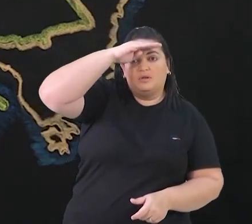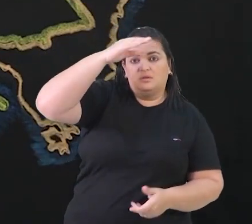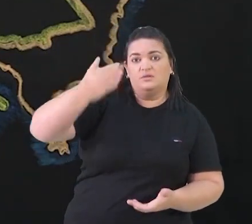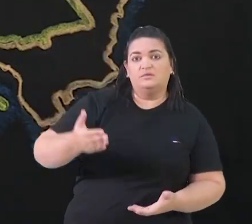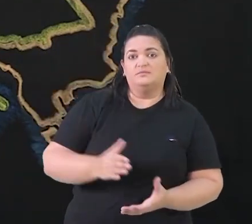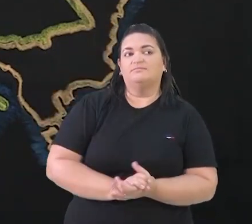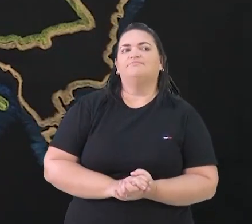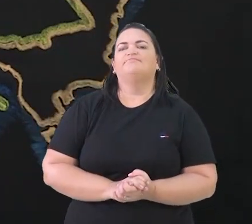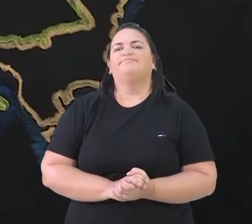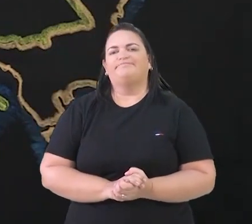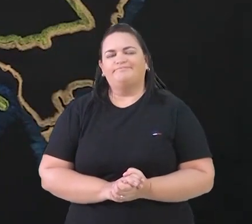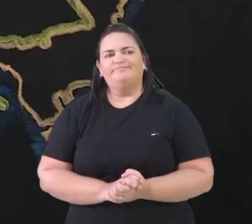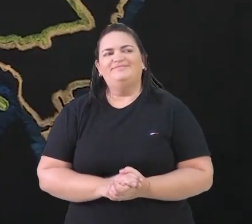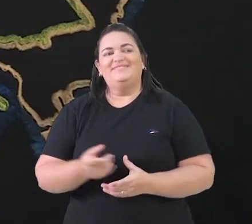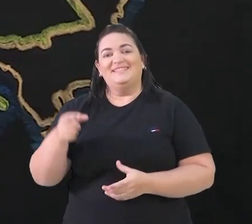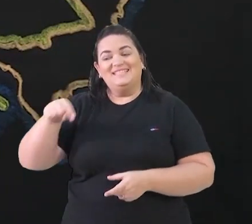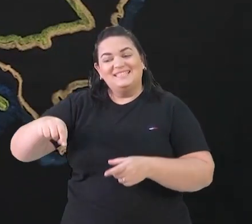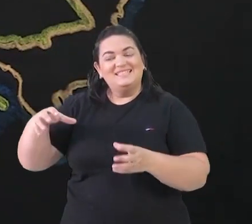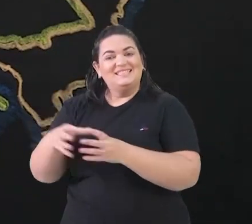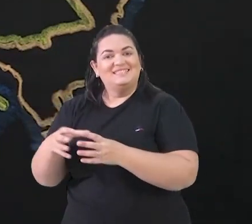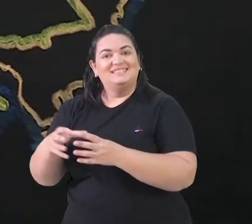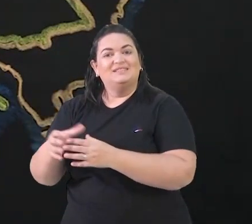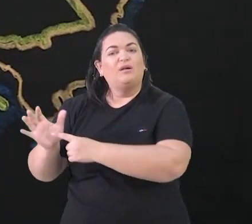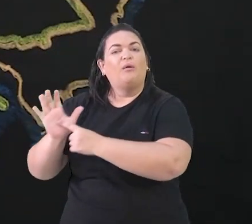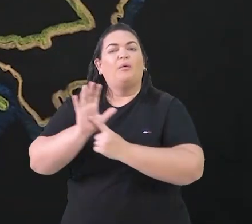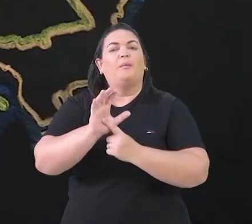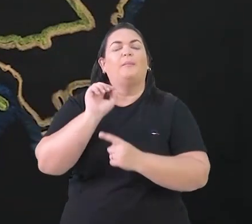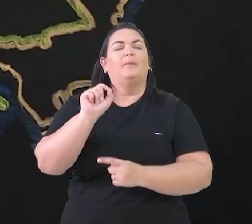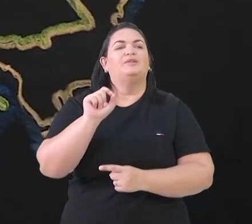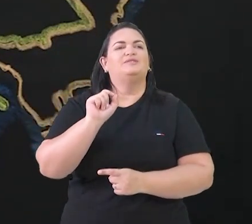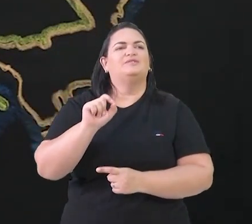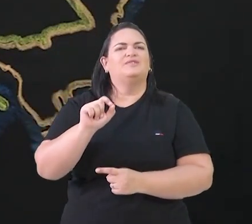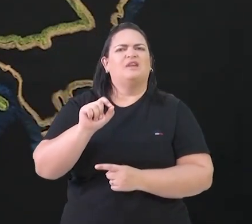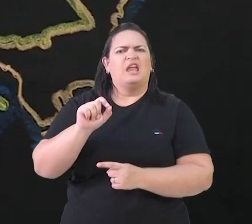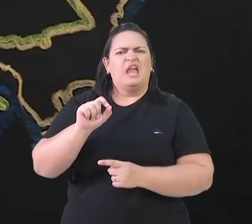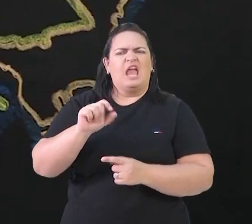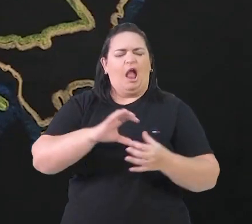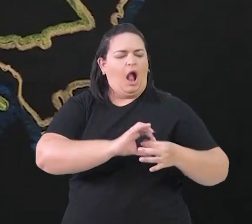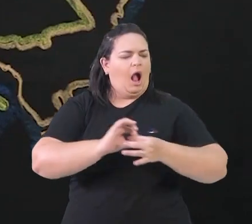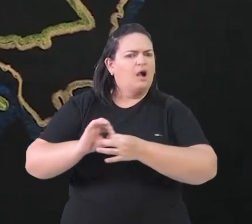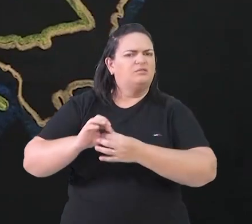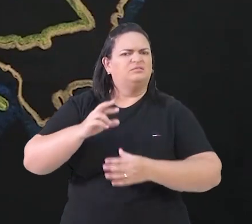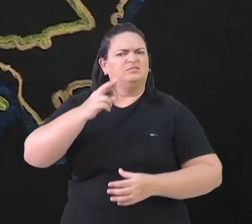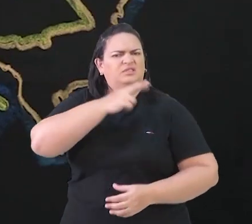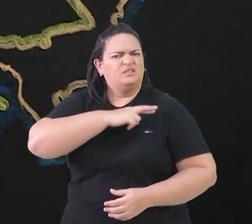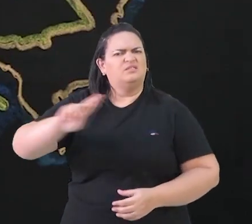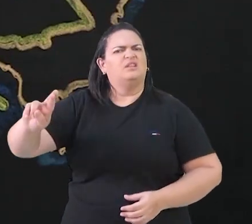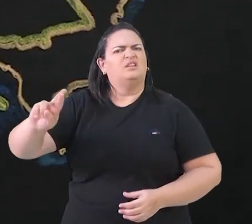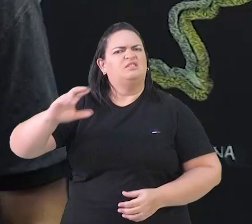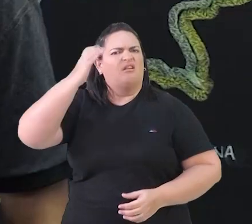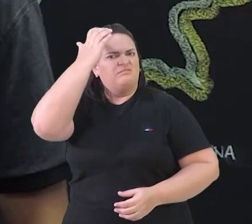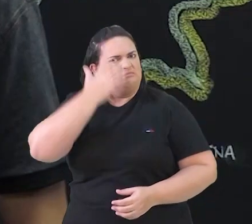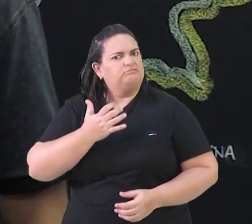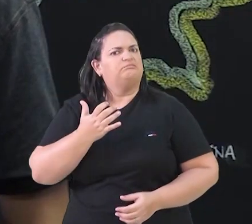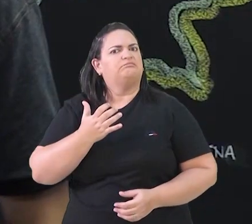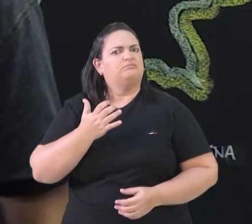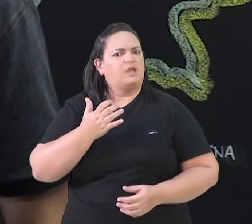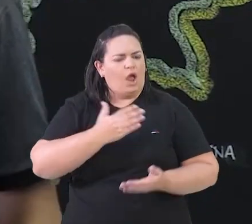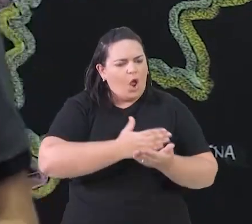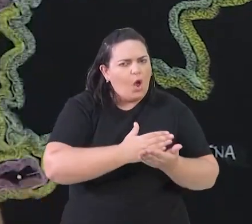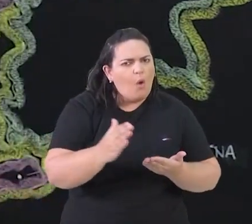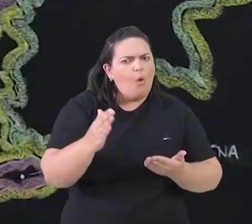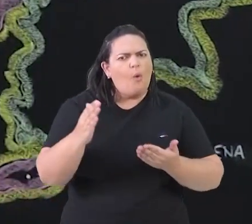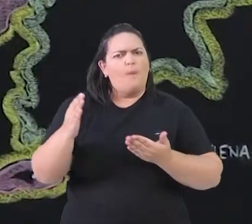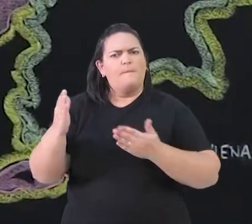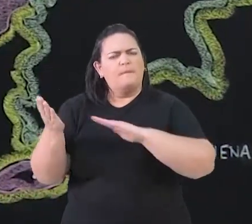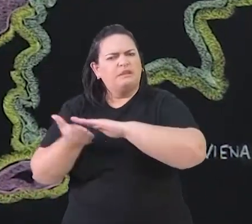tribunal mostra um pouco para a gente como é que a questão religiosa se tornou bastante grave no início da Idade